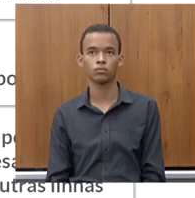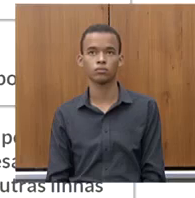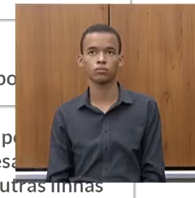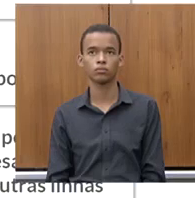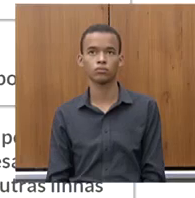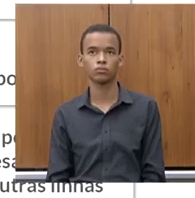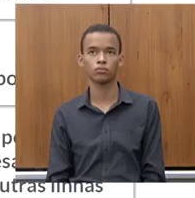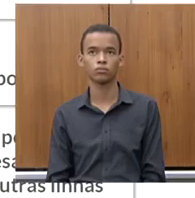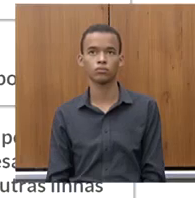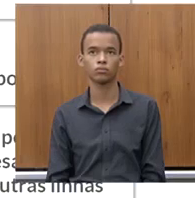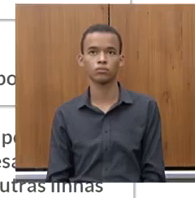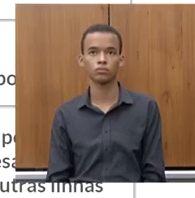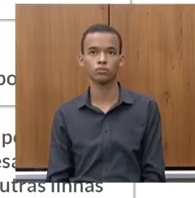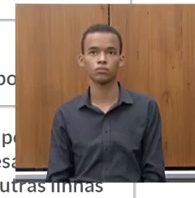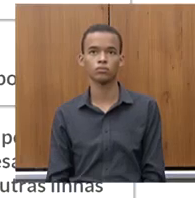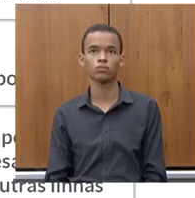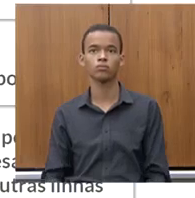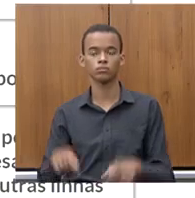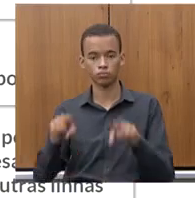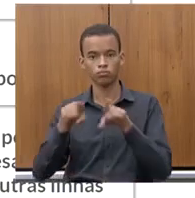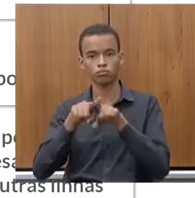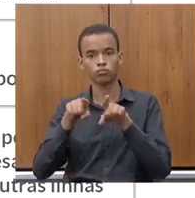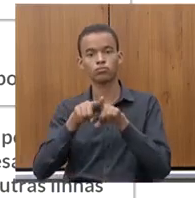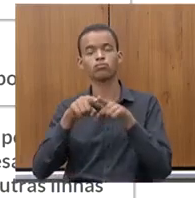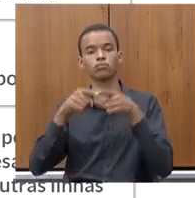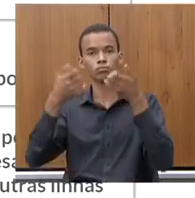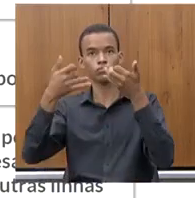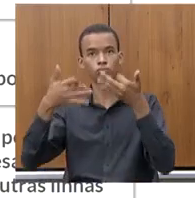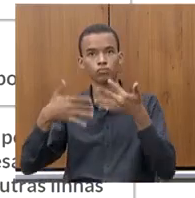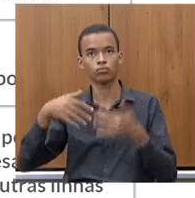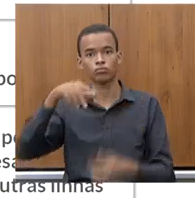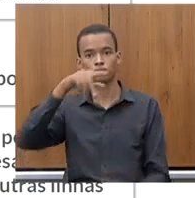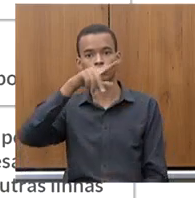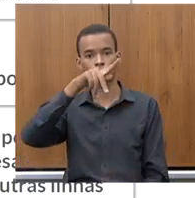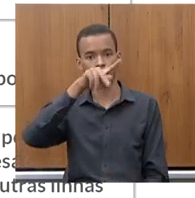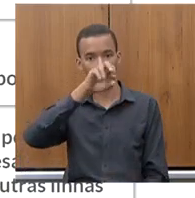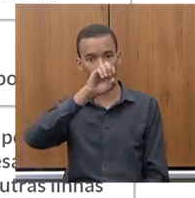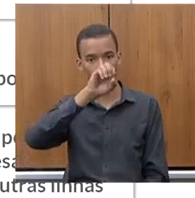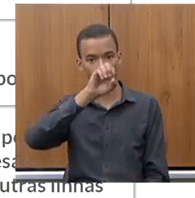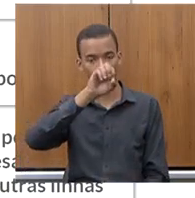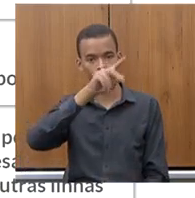Importante destacar também o Proinovação, parceria com o BDMG,